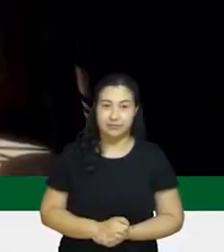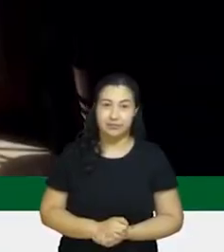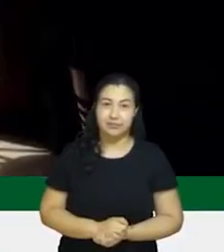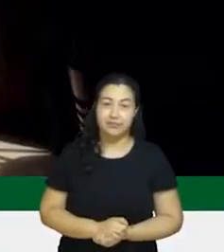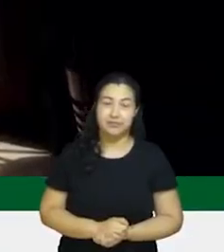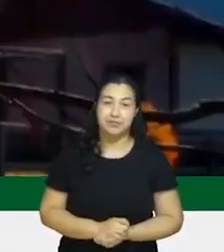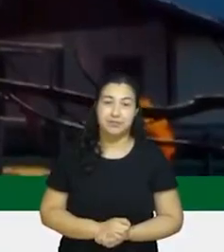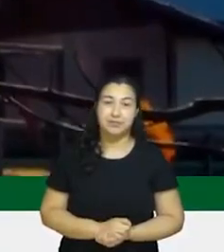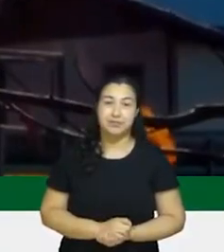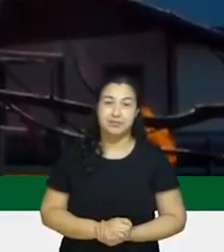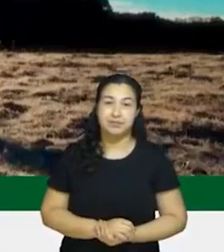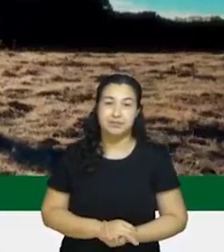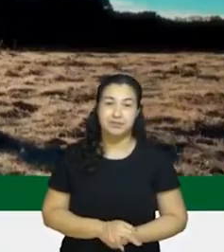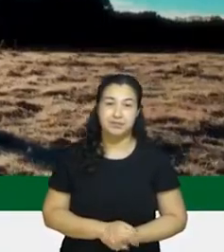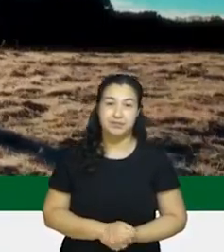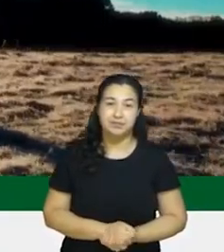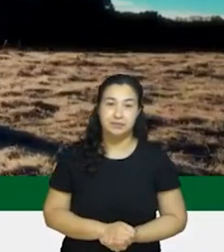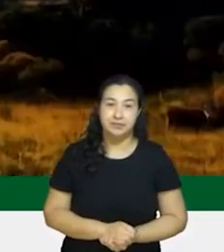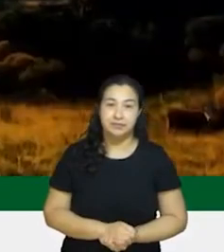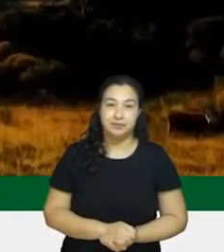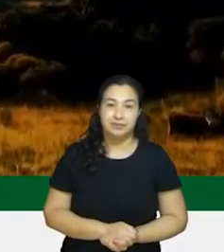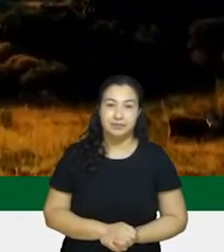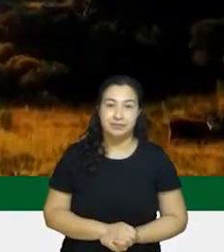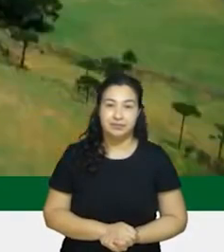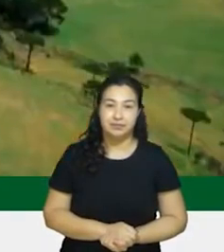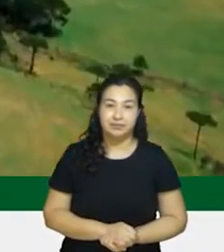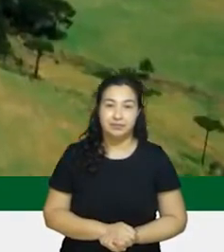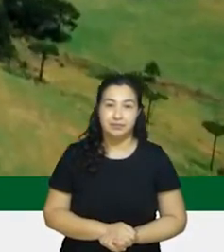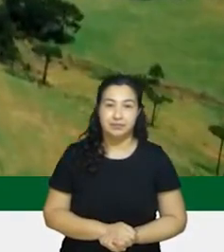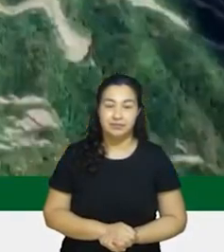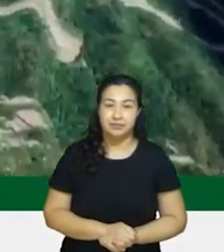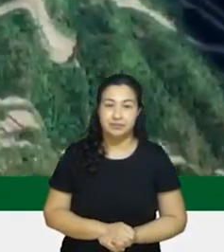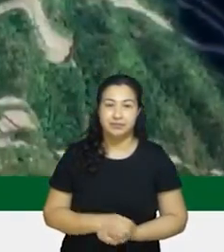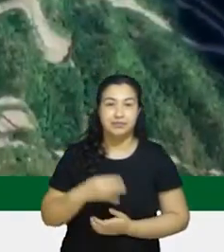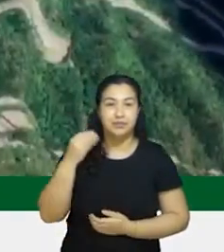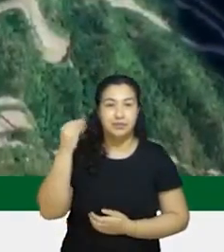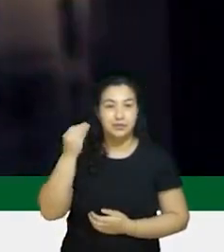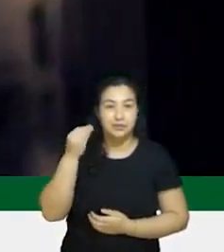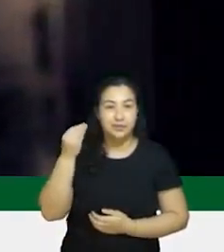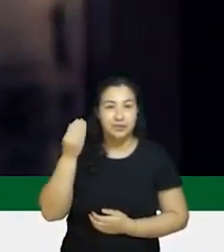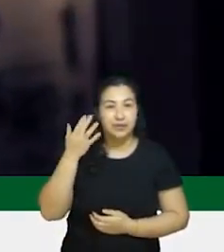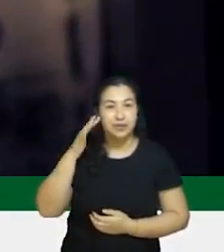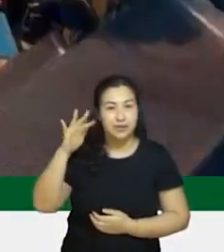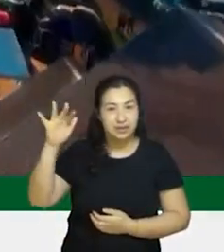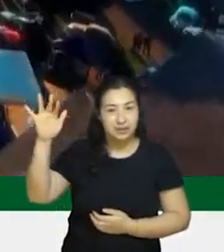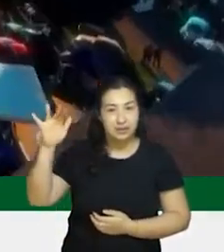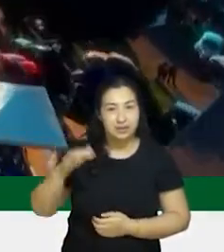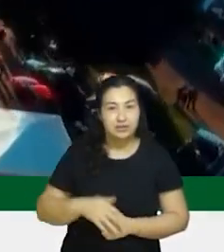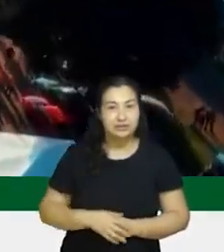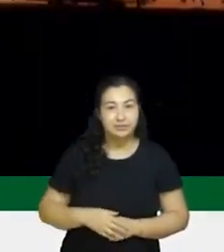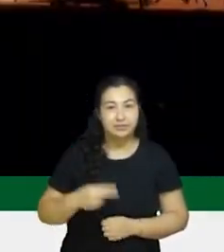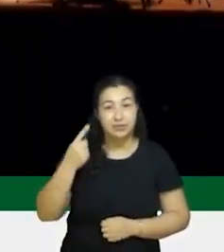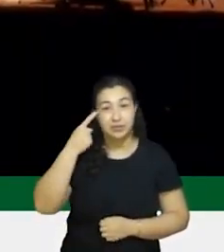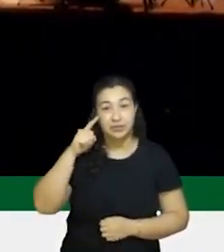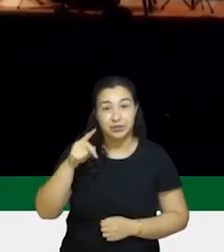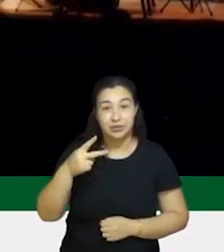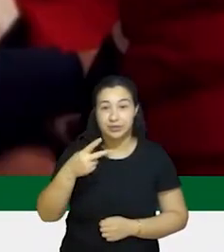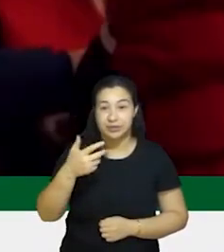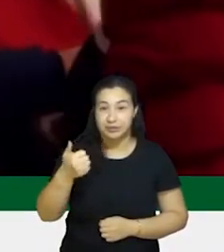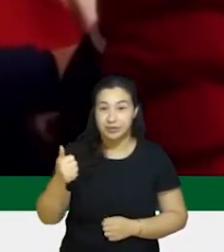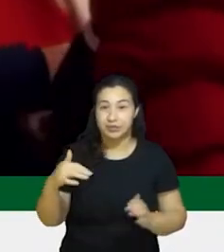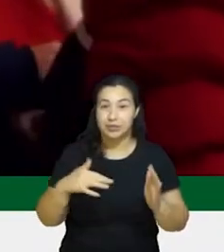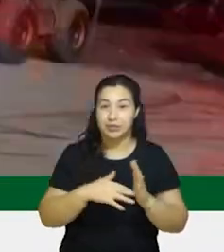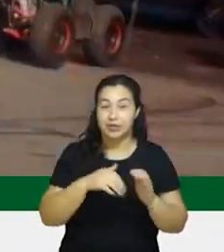para viver uma experiência única nas maravilhosas paisagens da Serra Catarinense. De 1º de julho a 21 de setembro, você vai